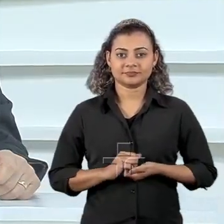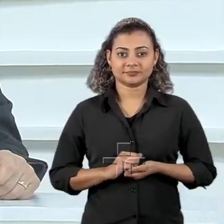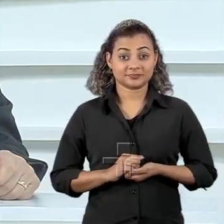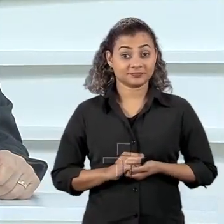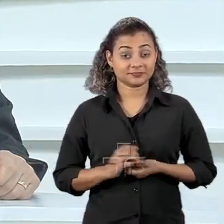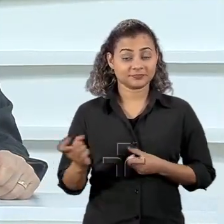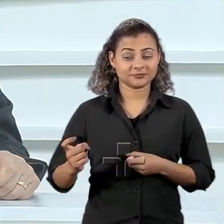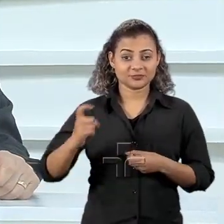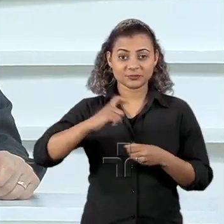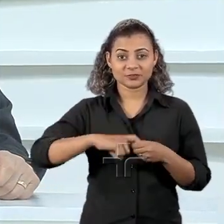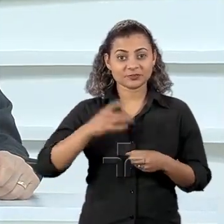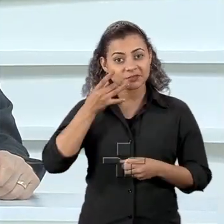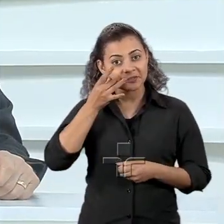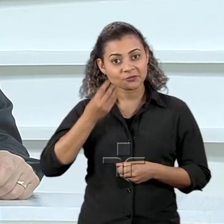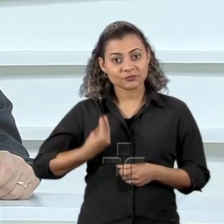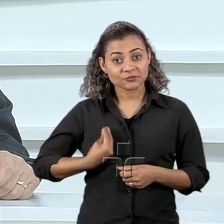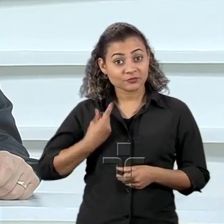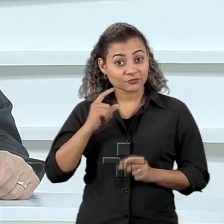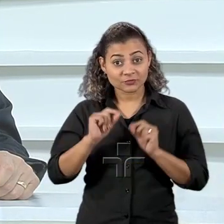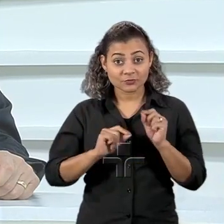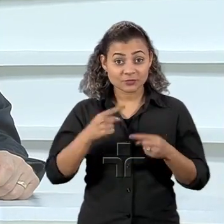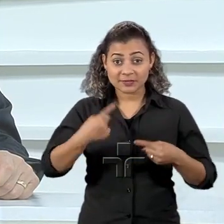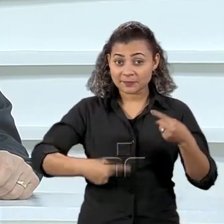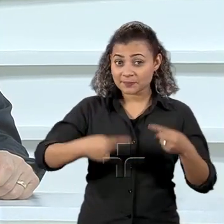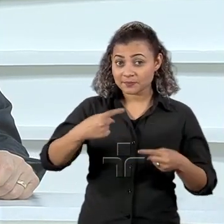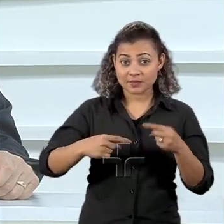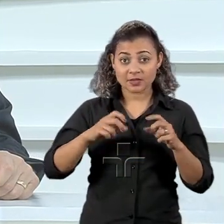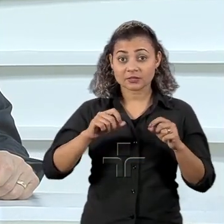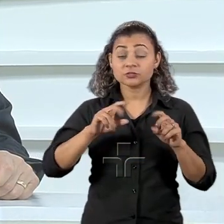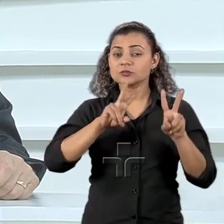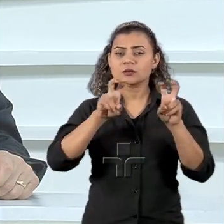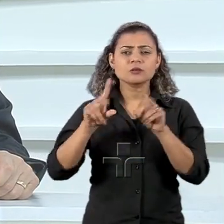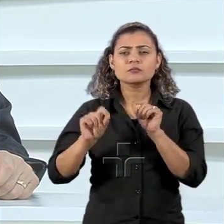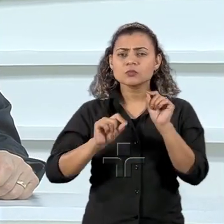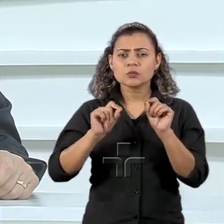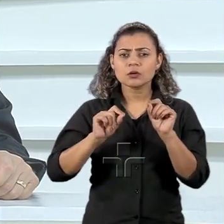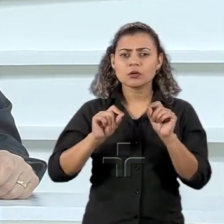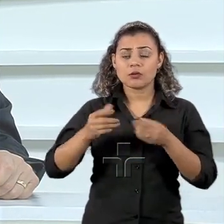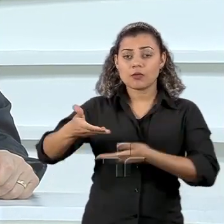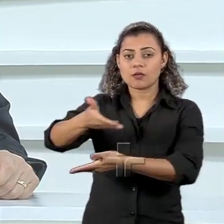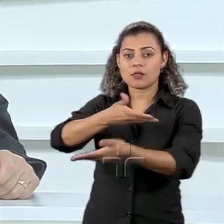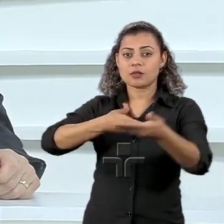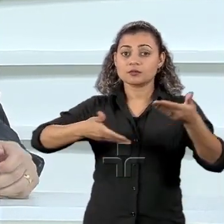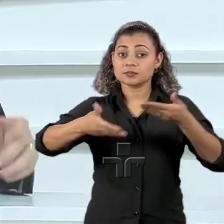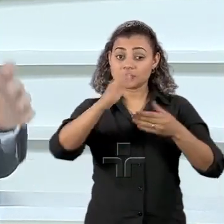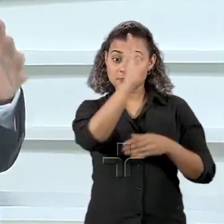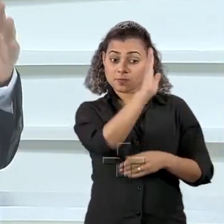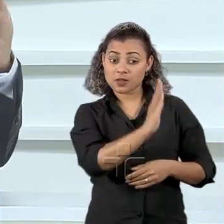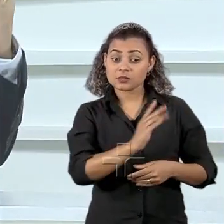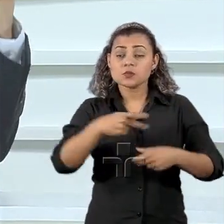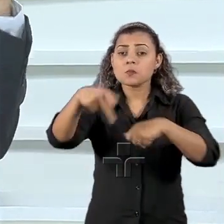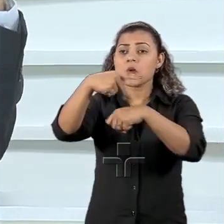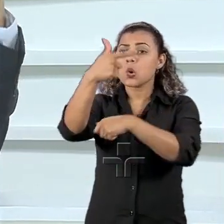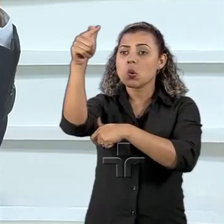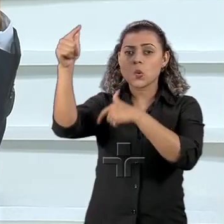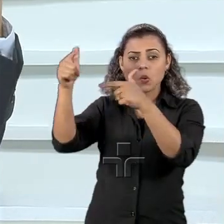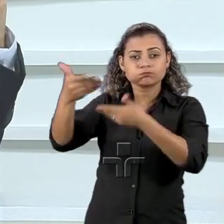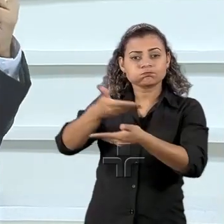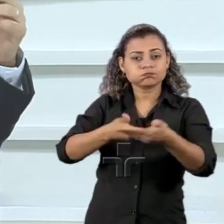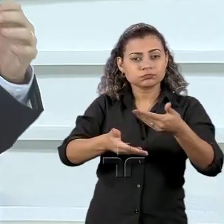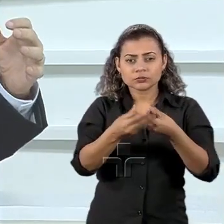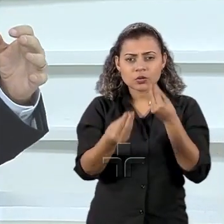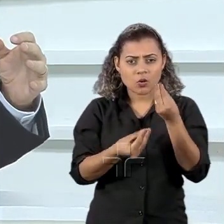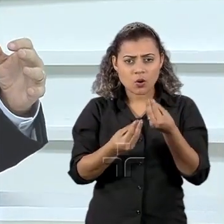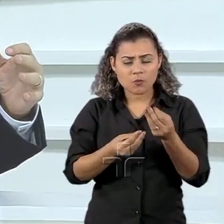Estamos de volta ao vivo com o debate sobre as relações do Brasil com o resto do mundo. A gente, no bloco anterior,